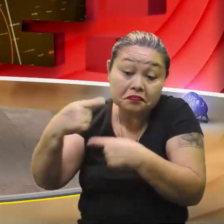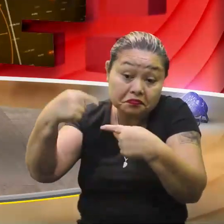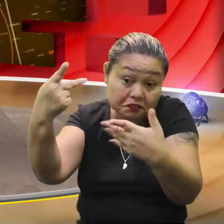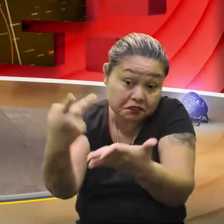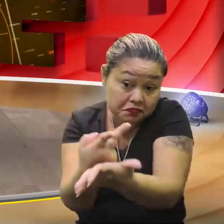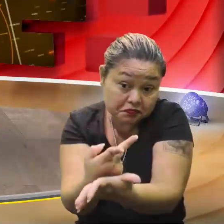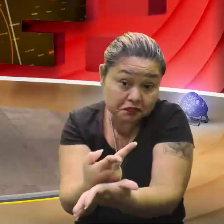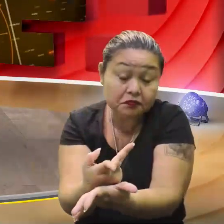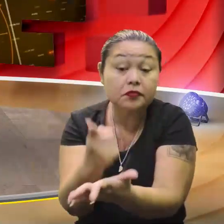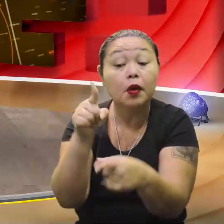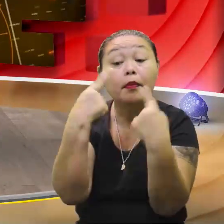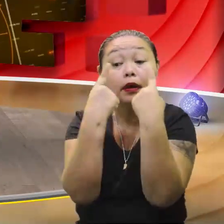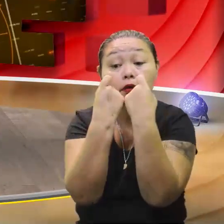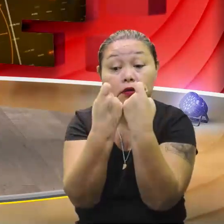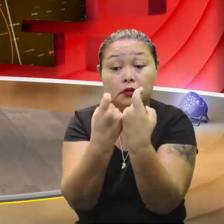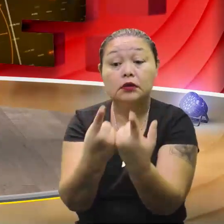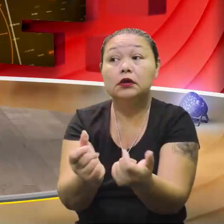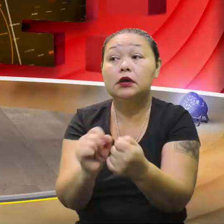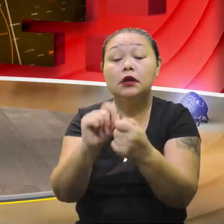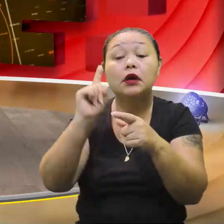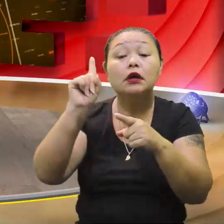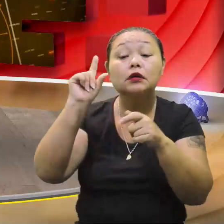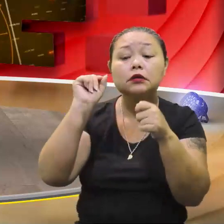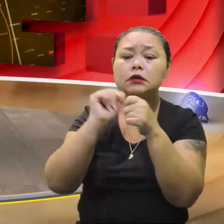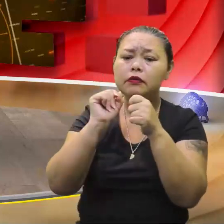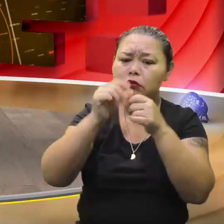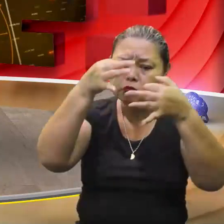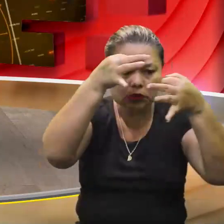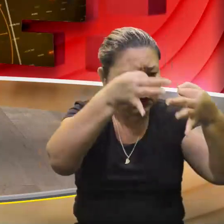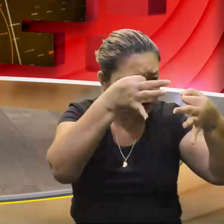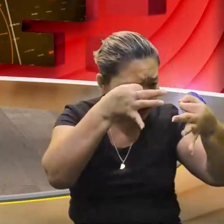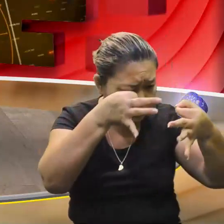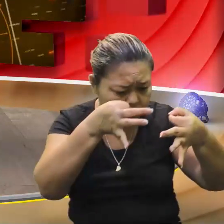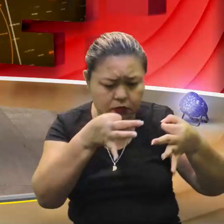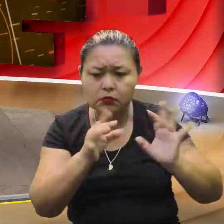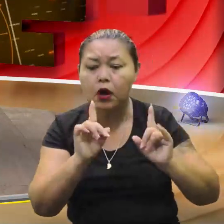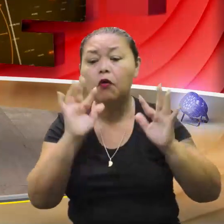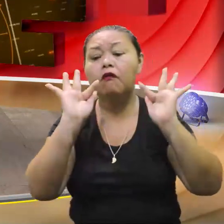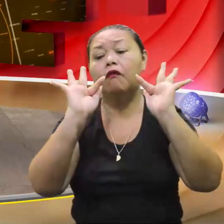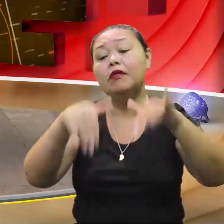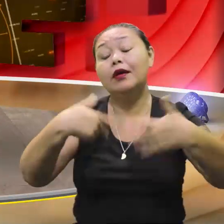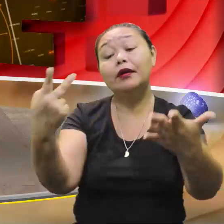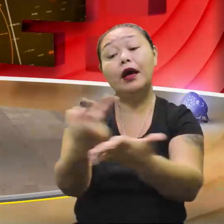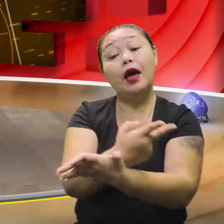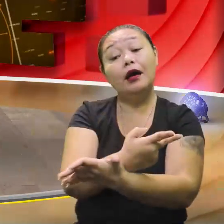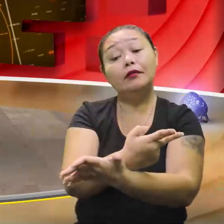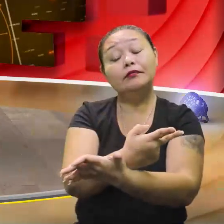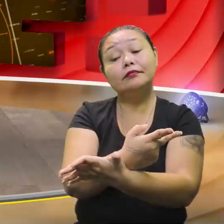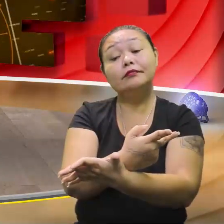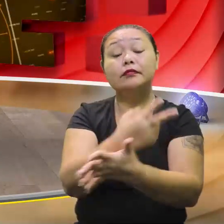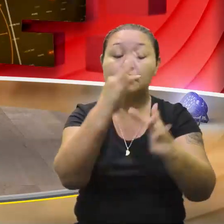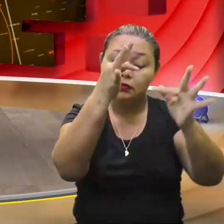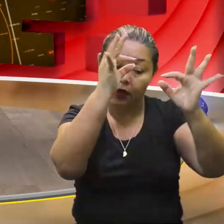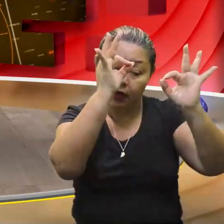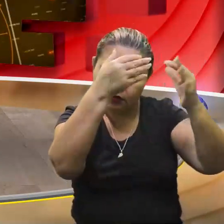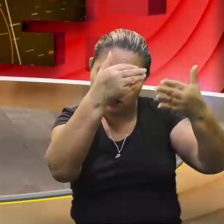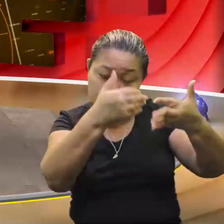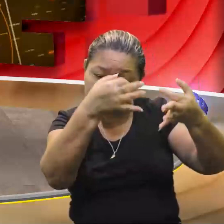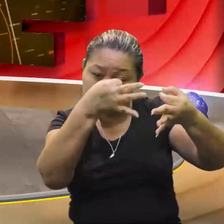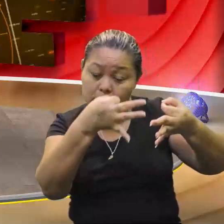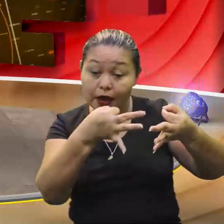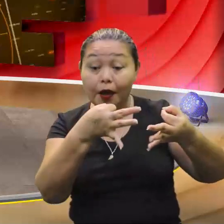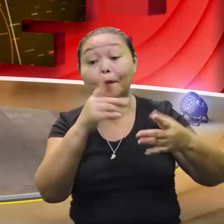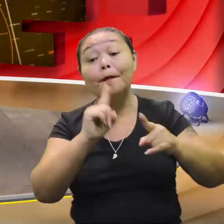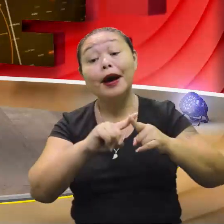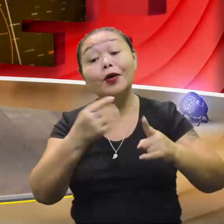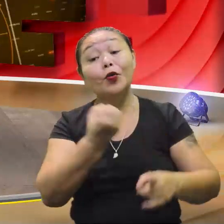olha só, vou insistir na palavra, você faz tudo certo, só que no final erra, porque você fez tudo certo com É processo. Com o